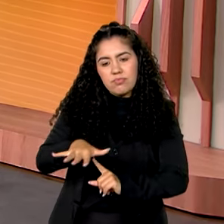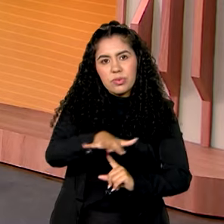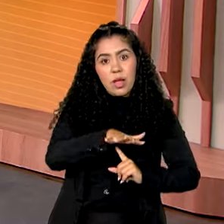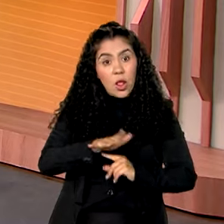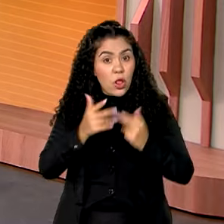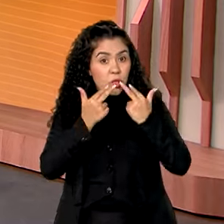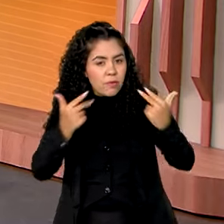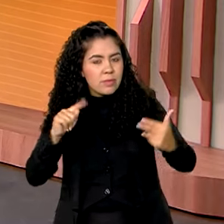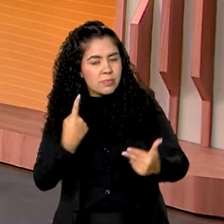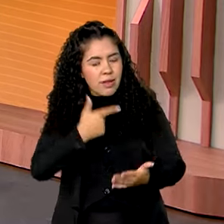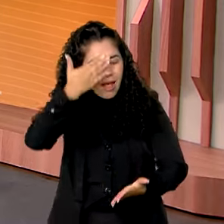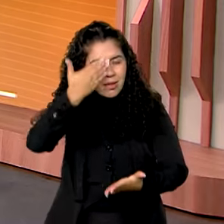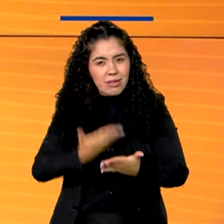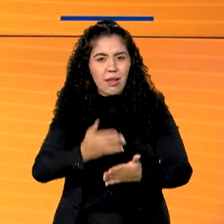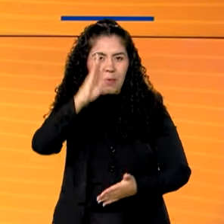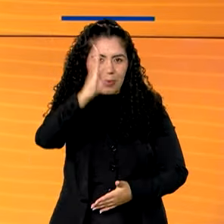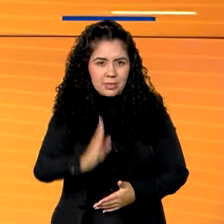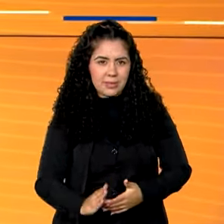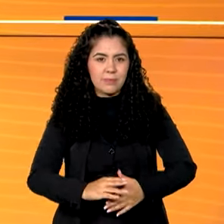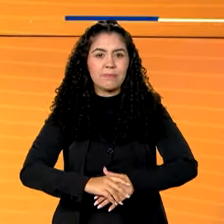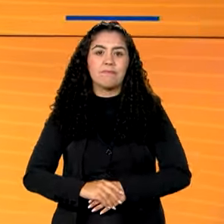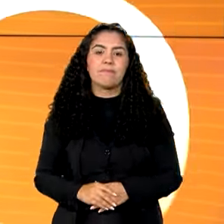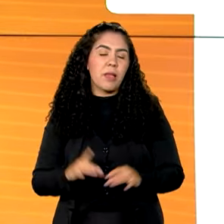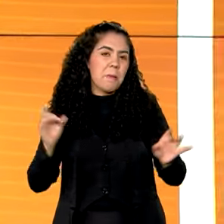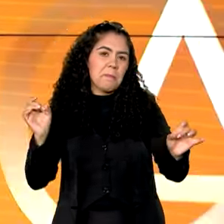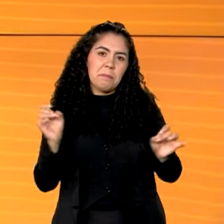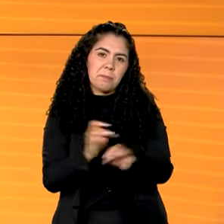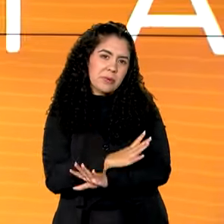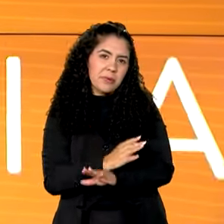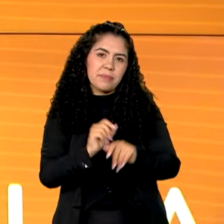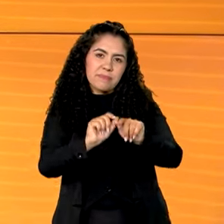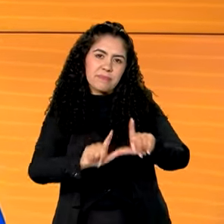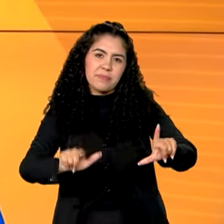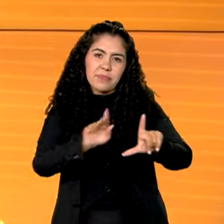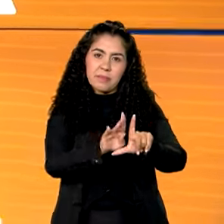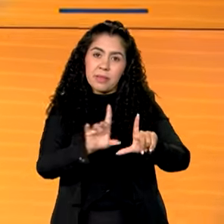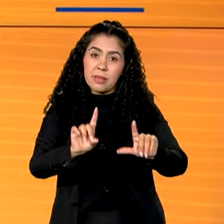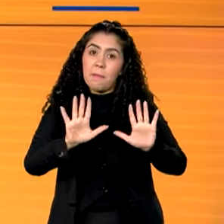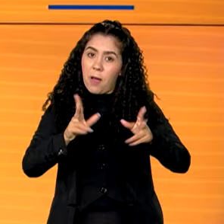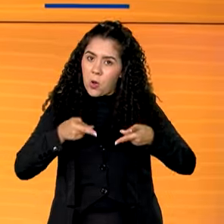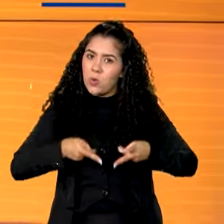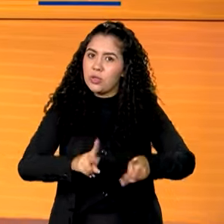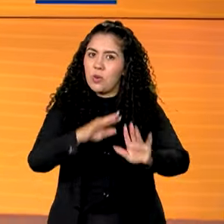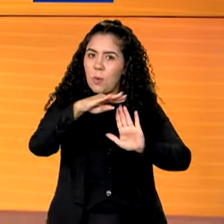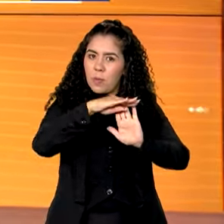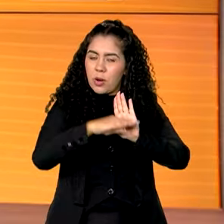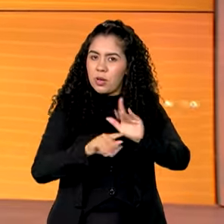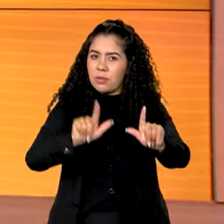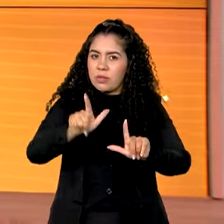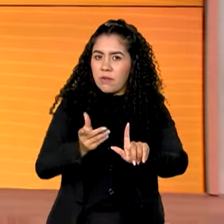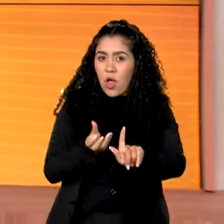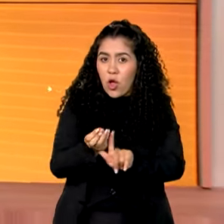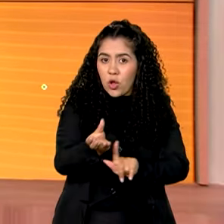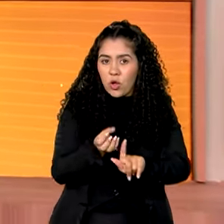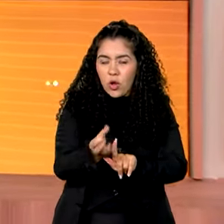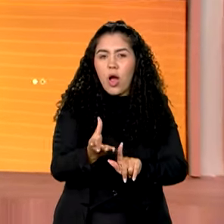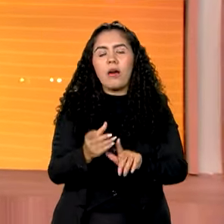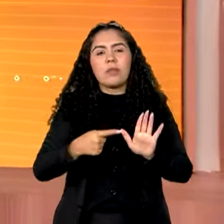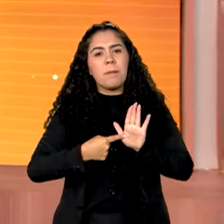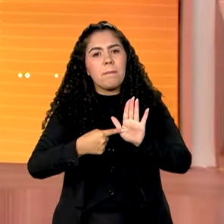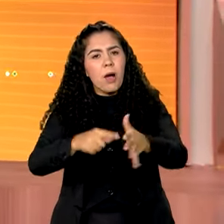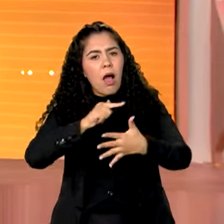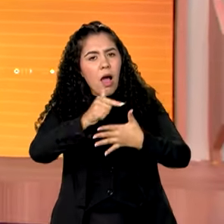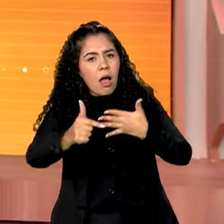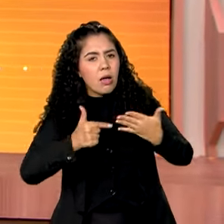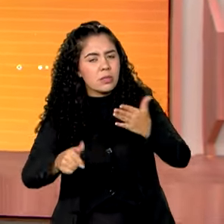ter fé no Brasil. E o Brasil em Dia fica por aqui, mas o canal GOV segue com a programação, mostrando todas as ações do